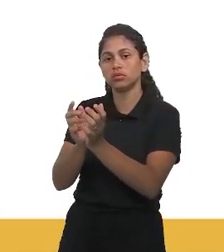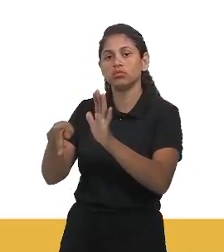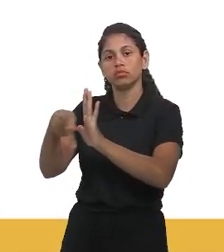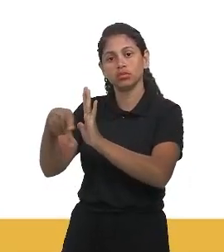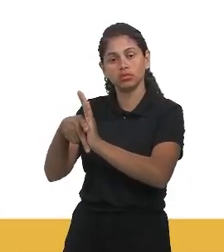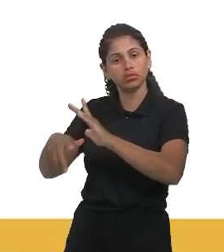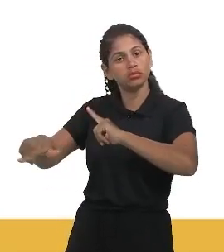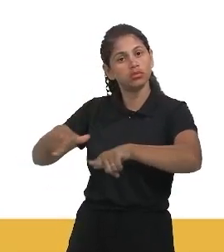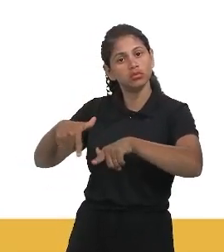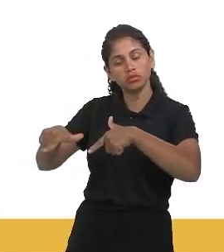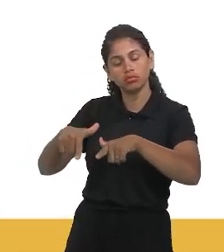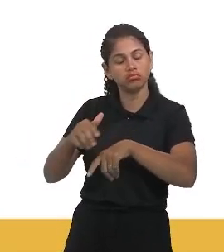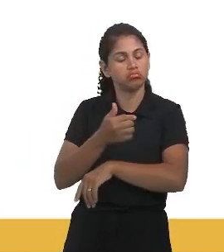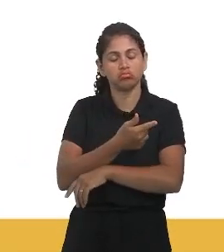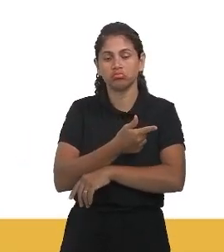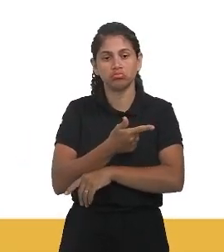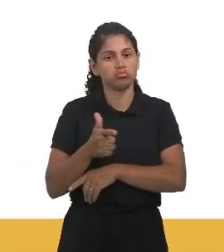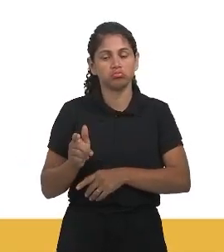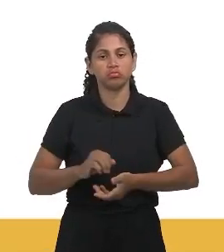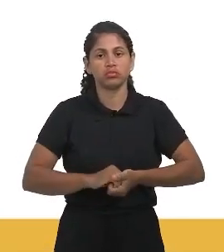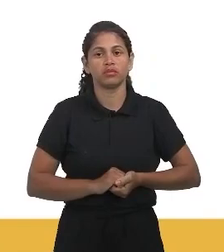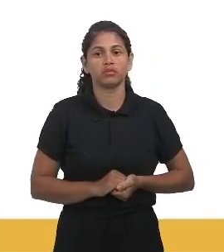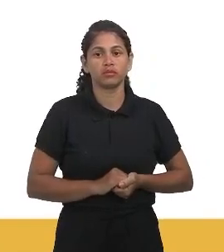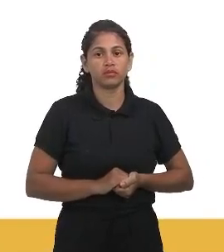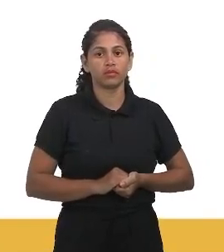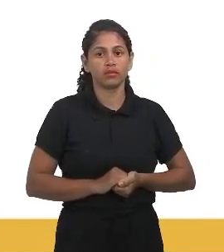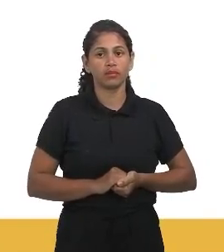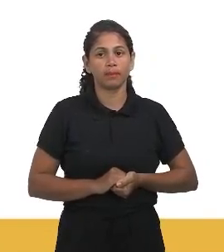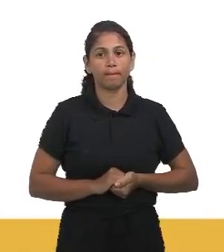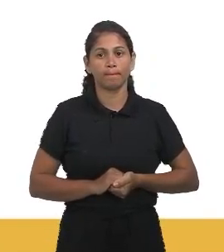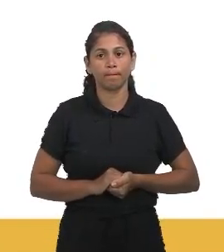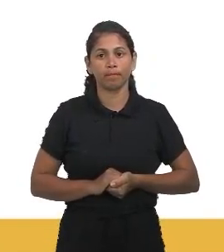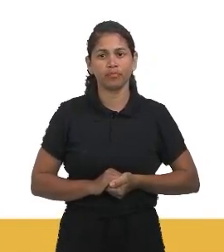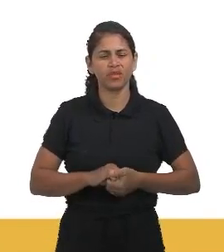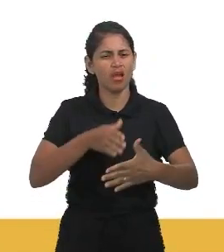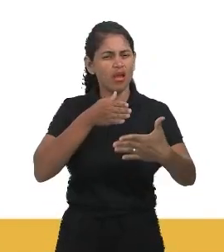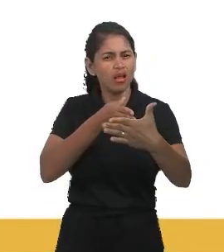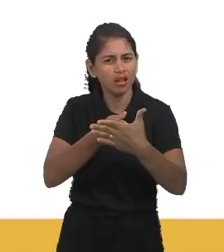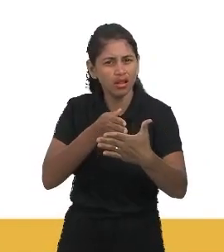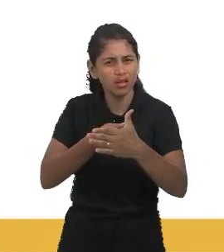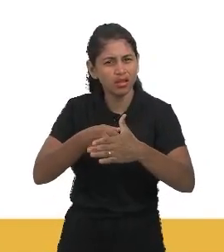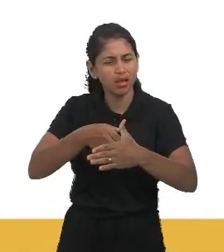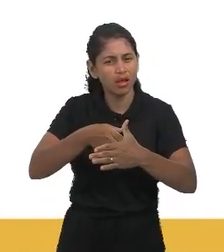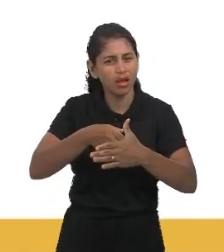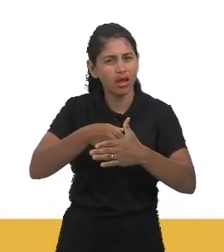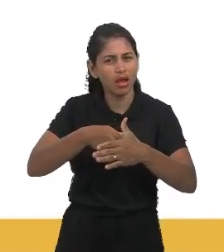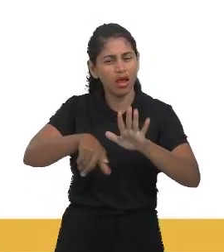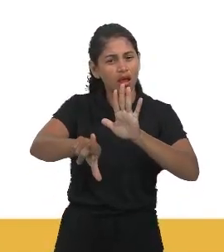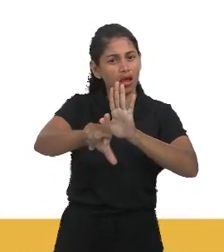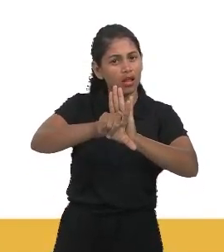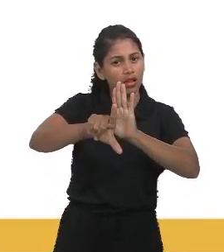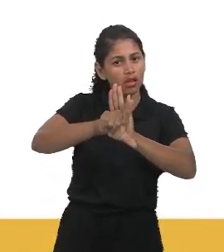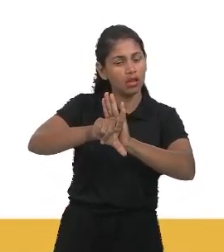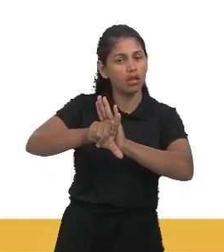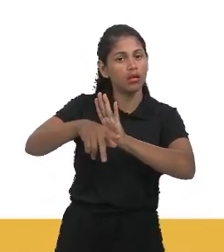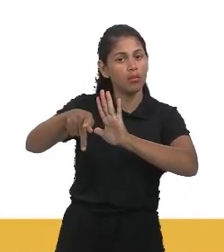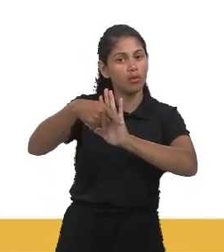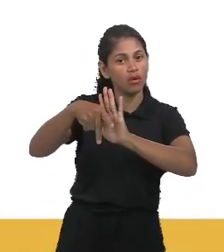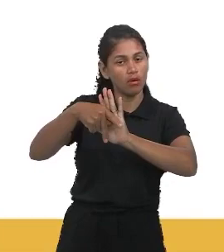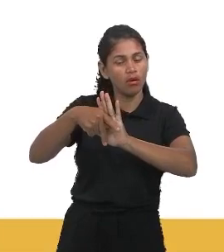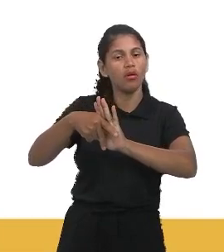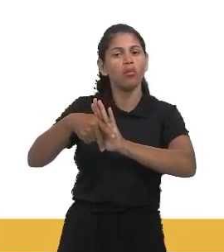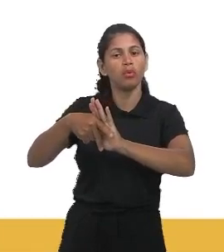determinados aspectos, mantinha o seu funcionamento. Limitar a legislação trabalhista, nós sabemos que